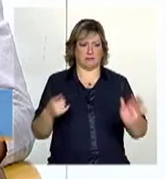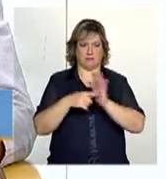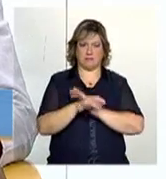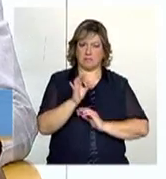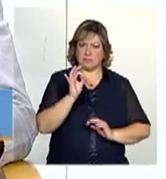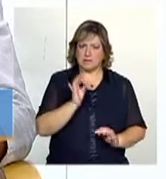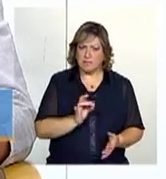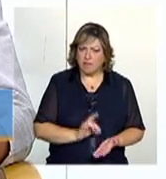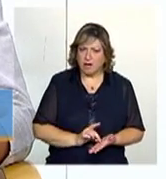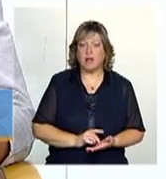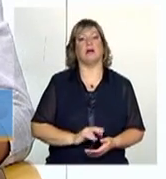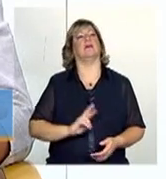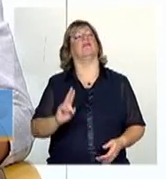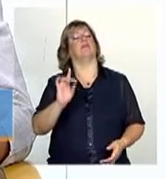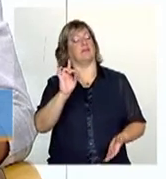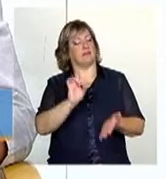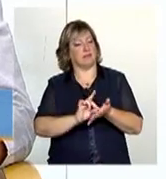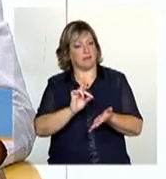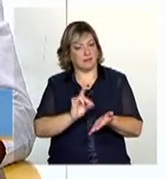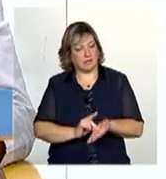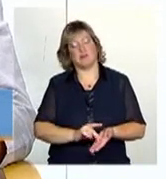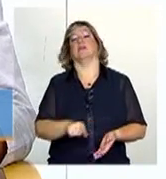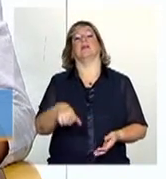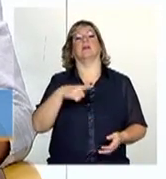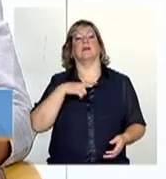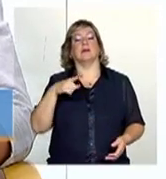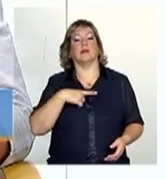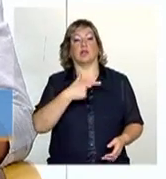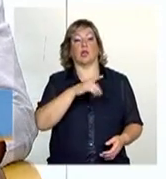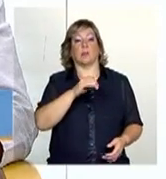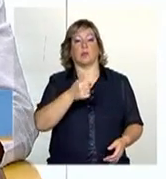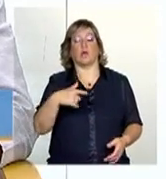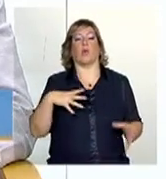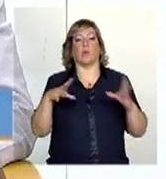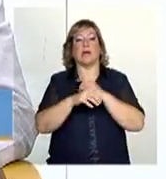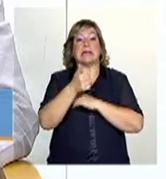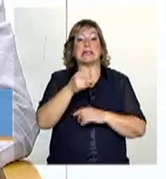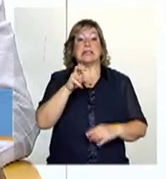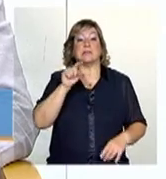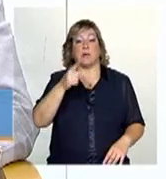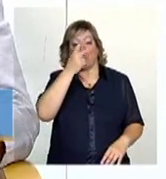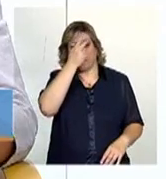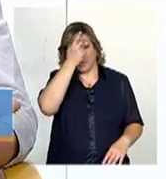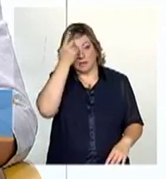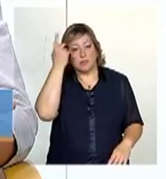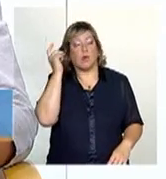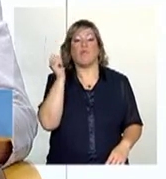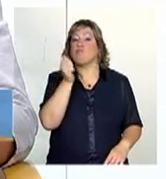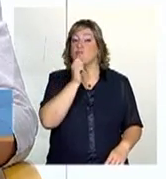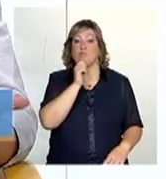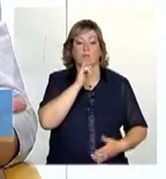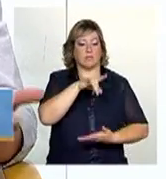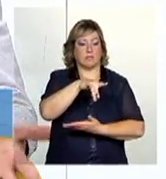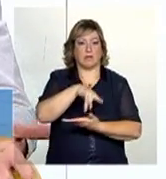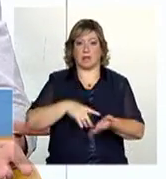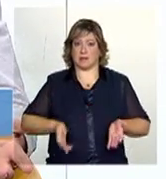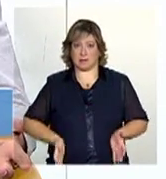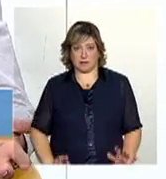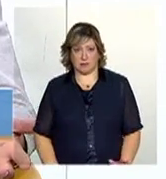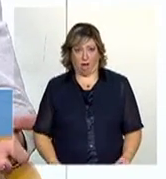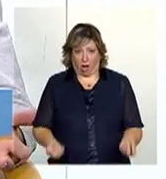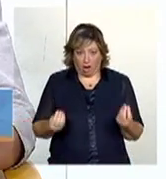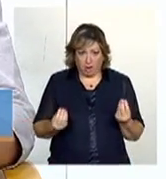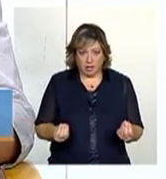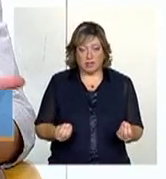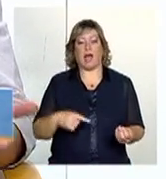No Brasil, no ano de 2012, 15 mil pessoas sem certidão de nascimento. Sem certidão de nascimento, não podiam alçar sua condição